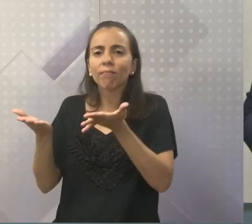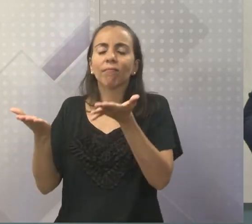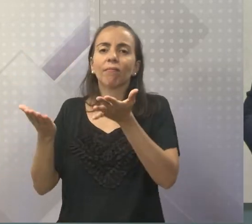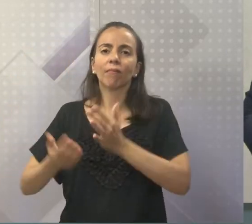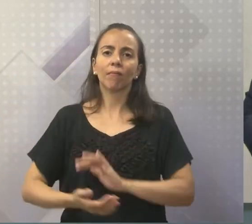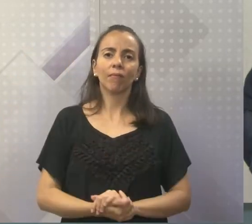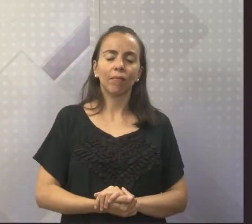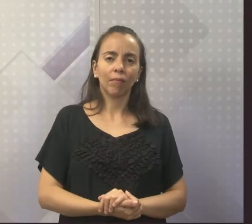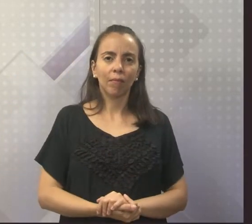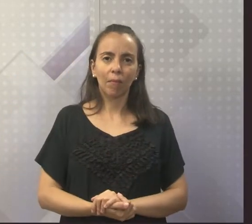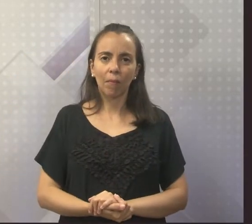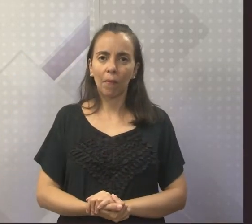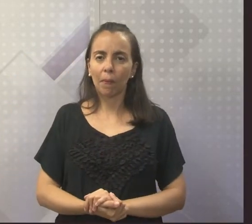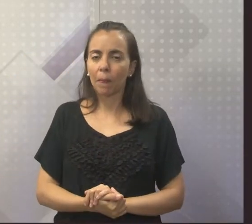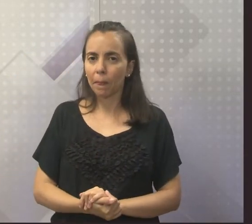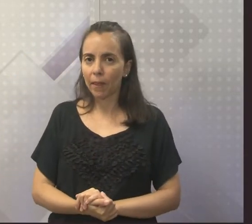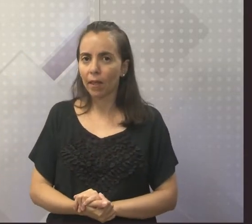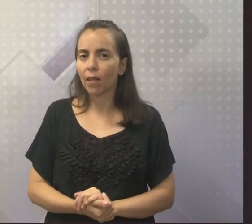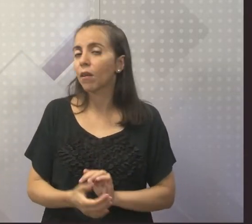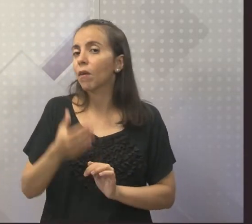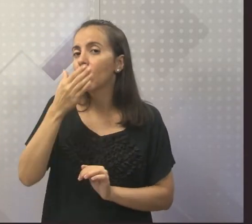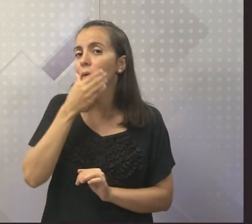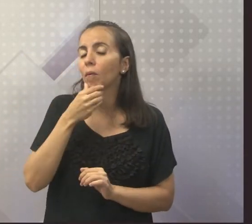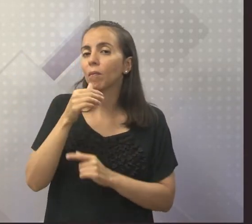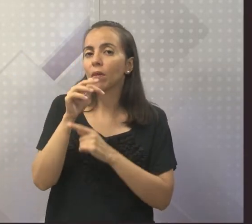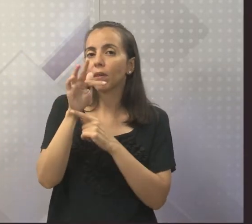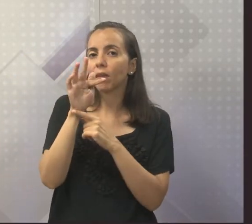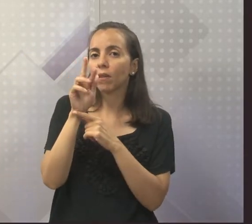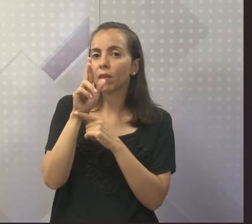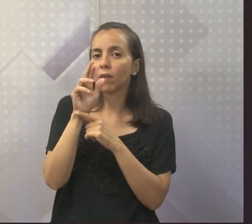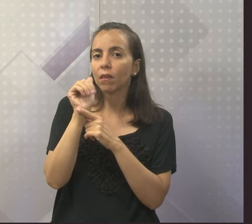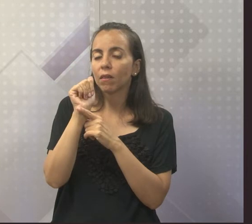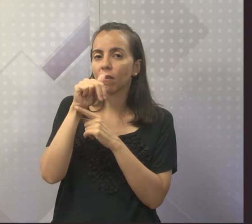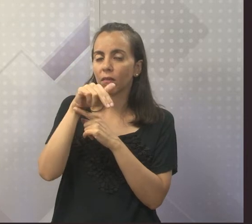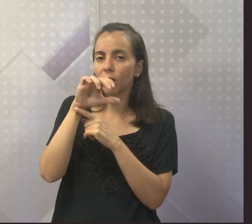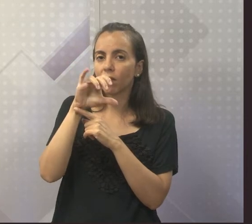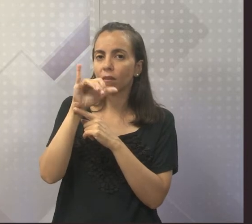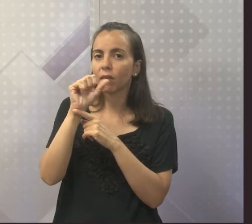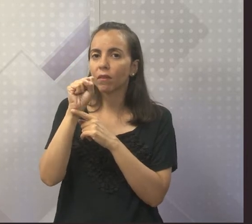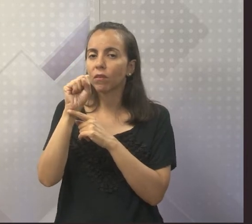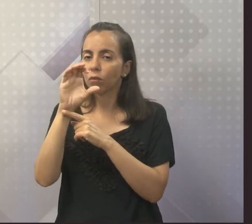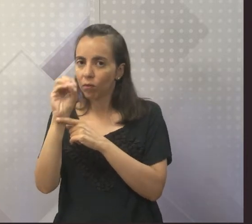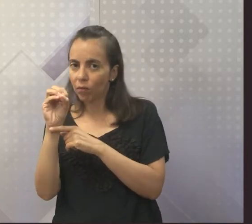Então, Francisco de Paula Brito. Olha só ele aqui, ó.